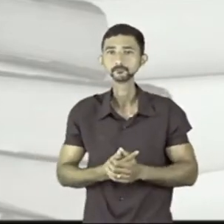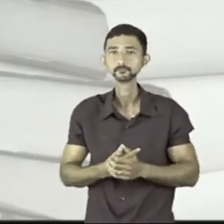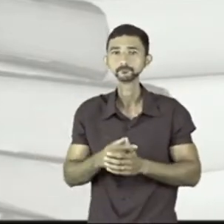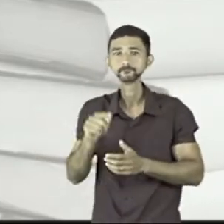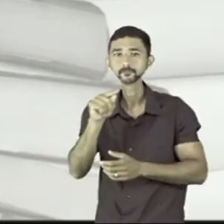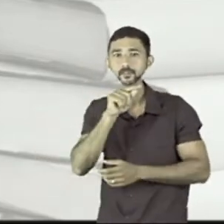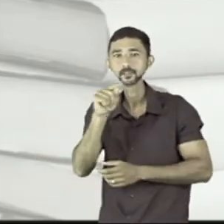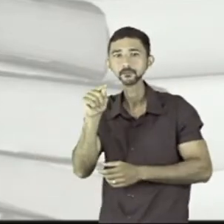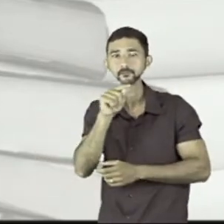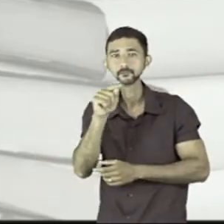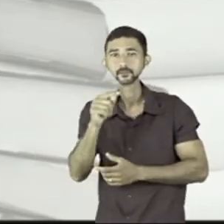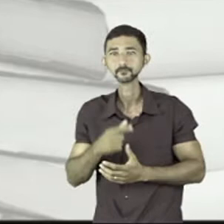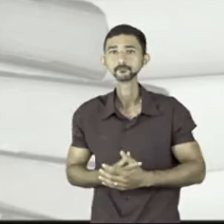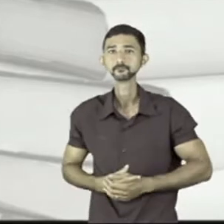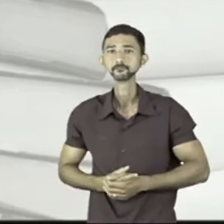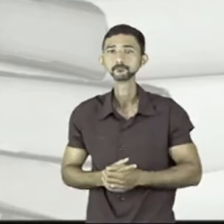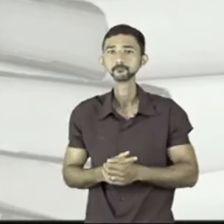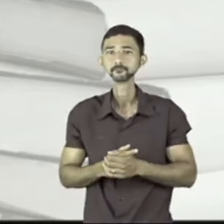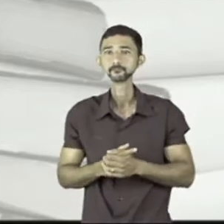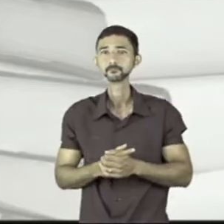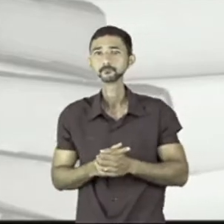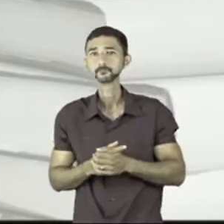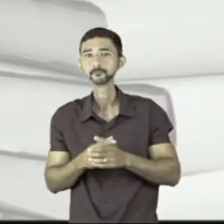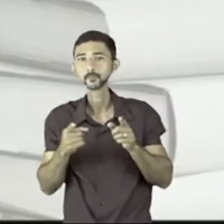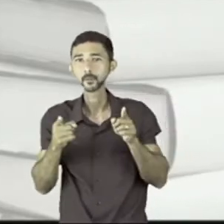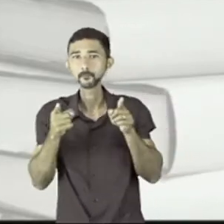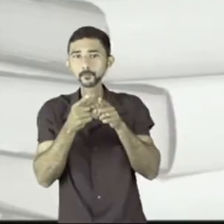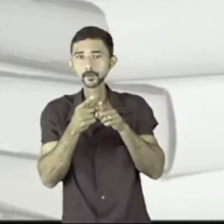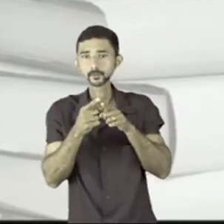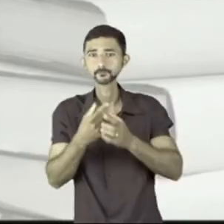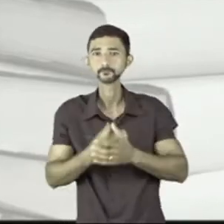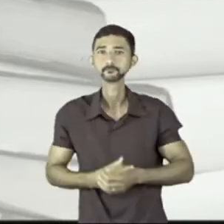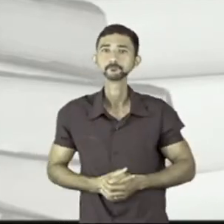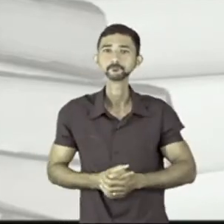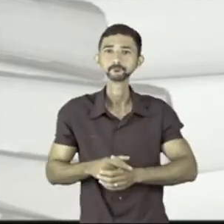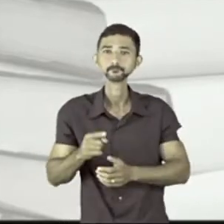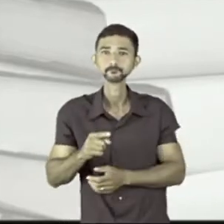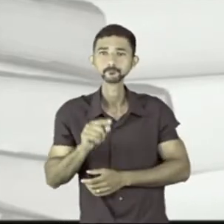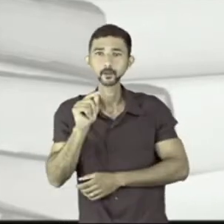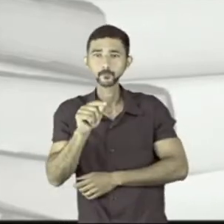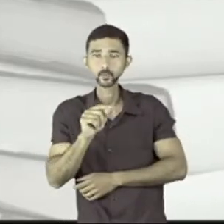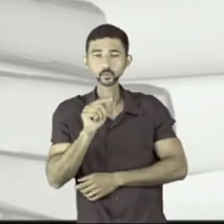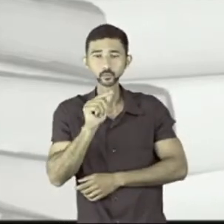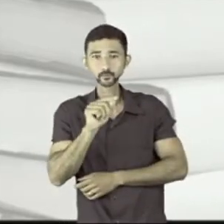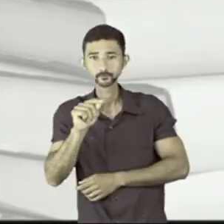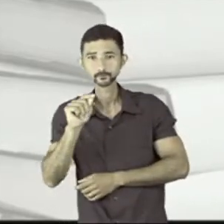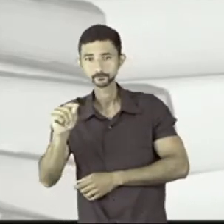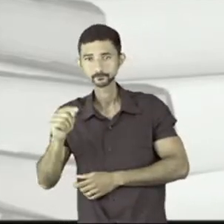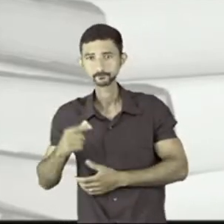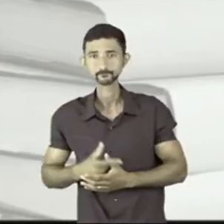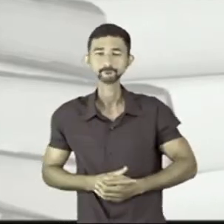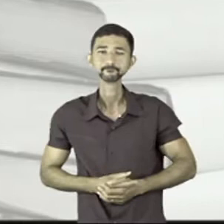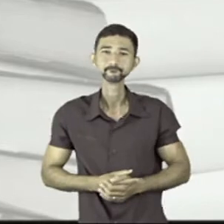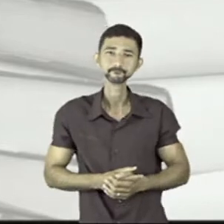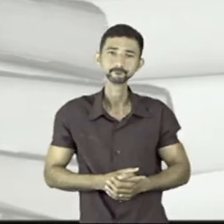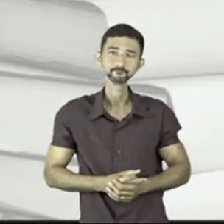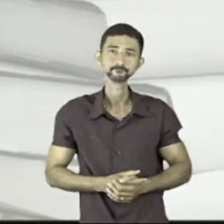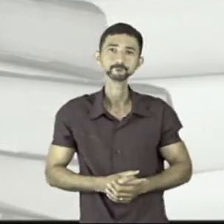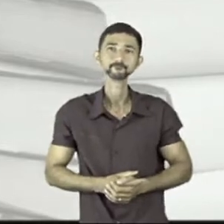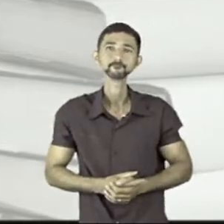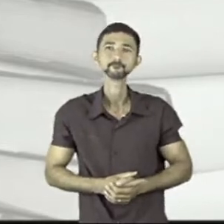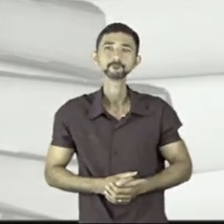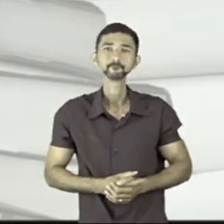hífen. Presta atenção que ele é um pouquinho menor do que o travessão, aqui o ponto e, por último, no finalzinho, as